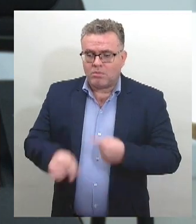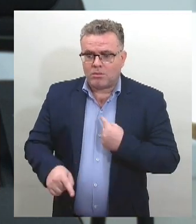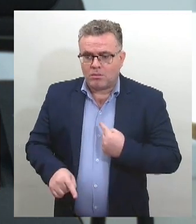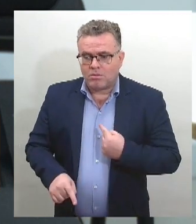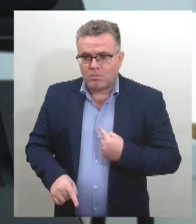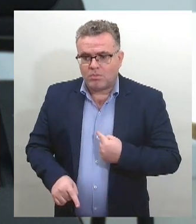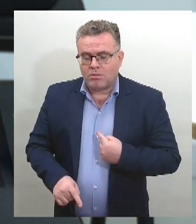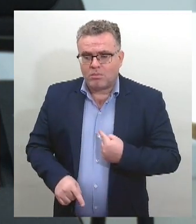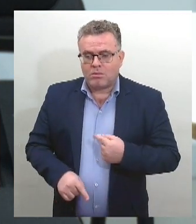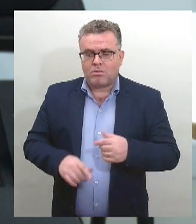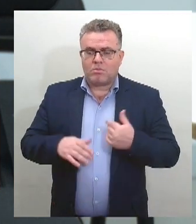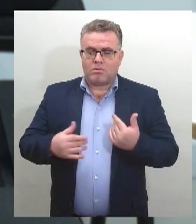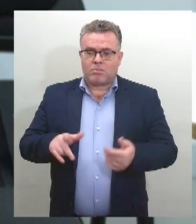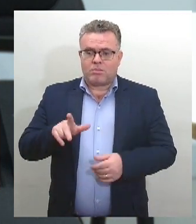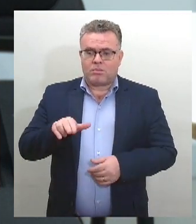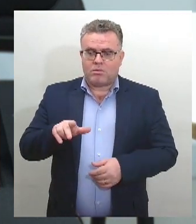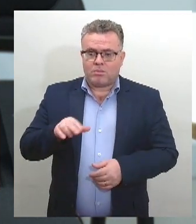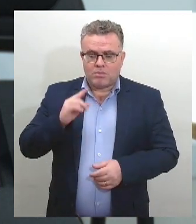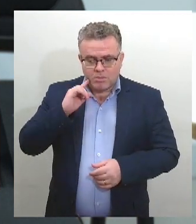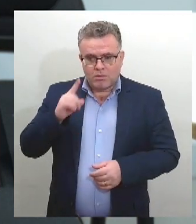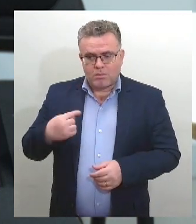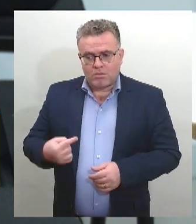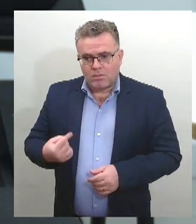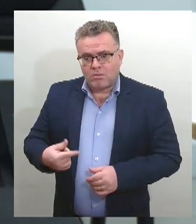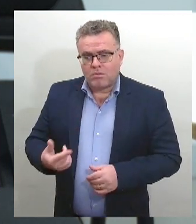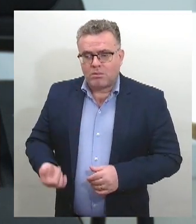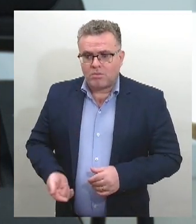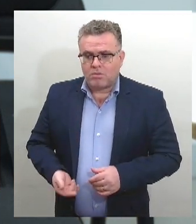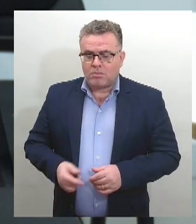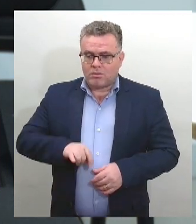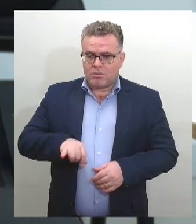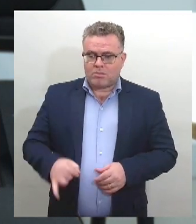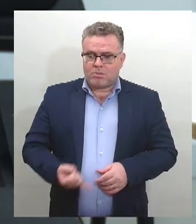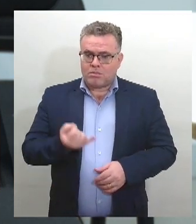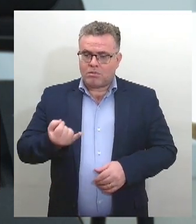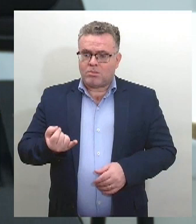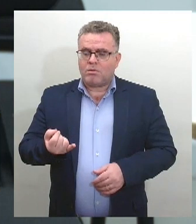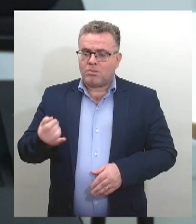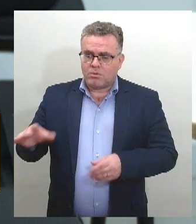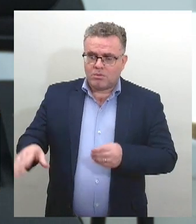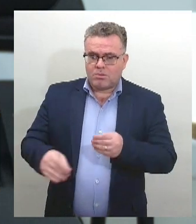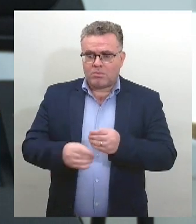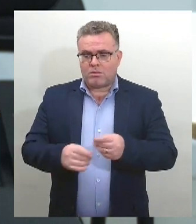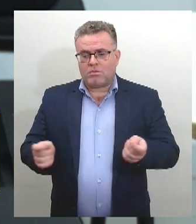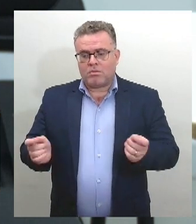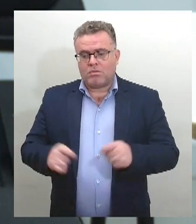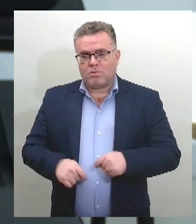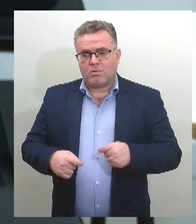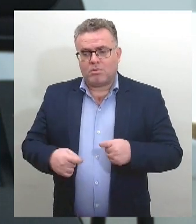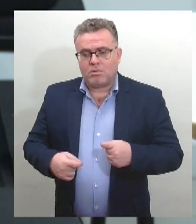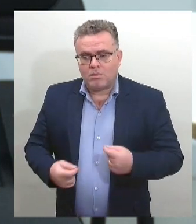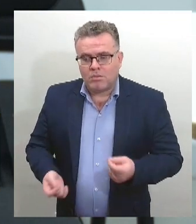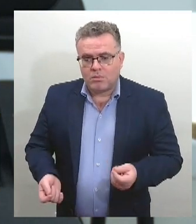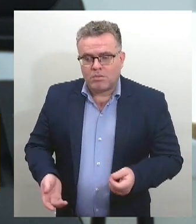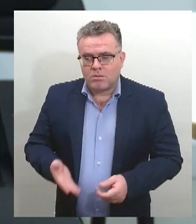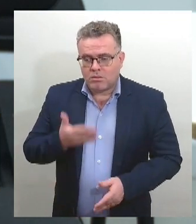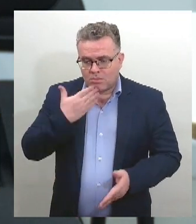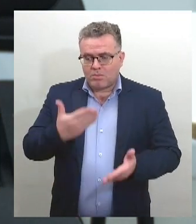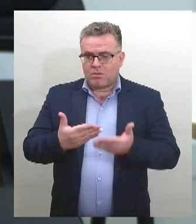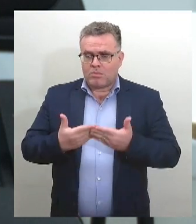irmã, ela é advogada e eu aproveitei essa possibilidade e solicitei que ela fizesse o recurso.